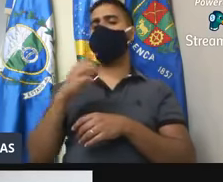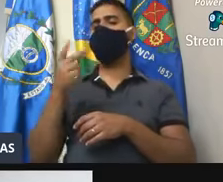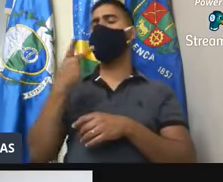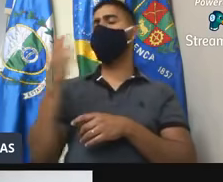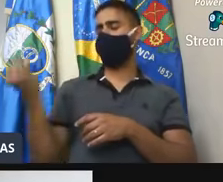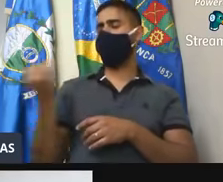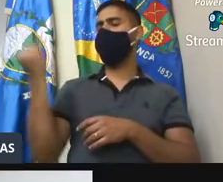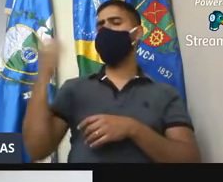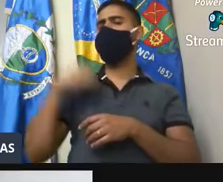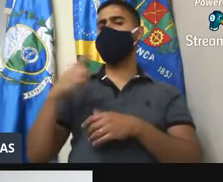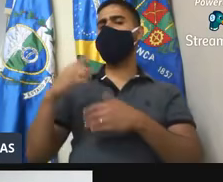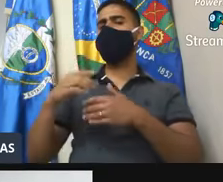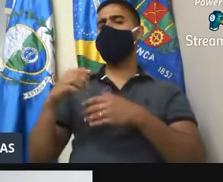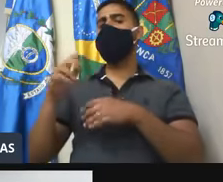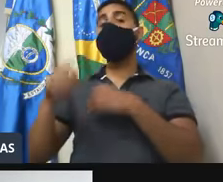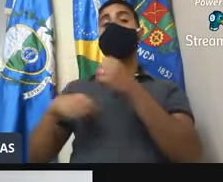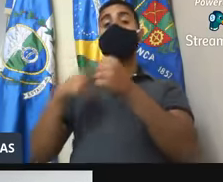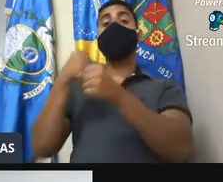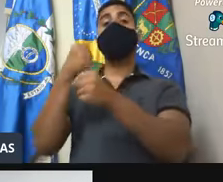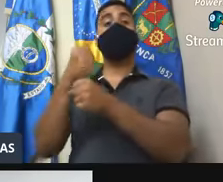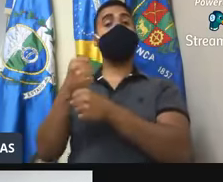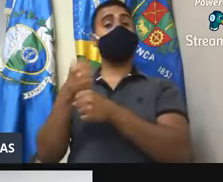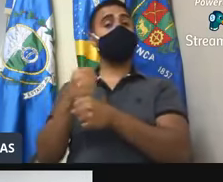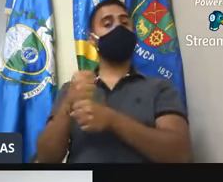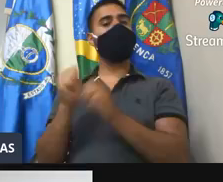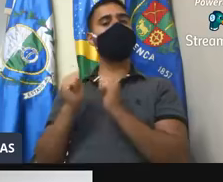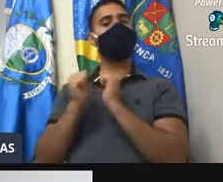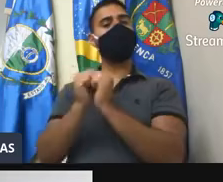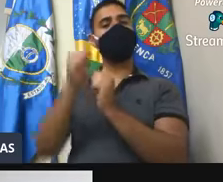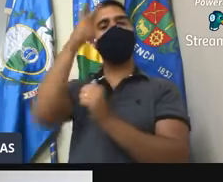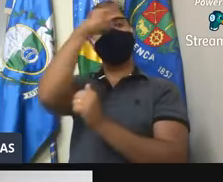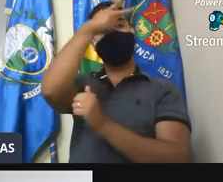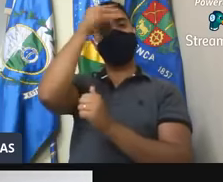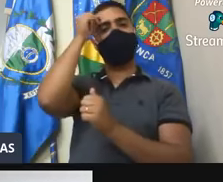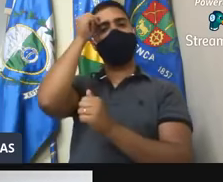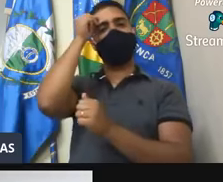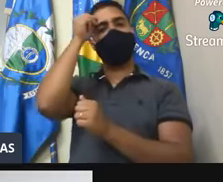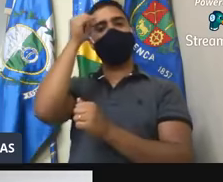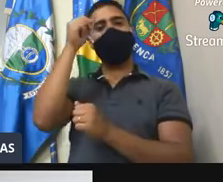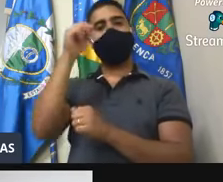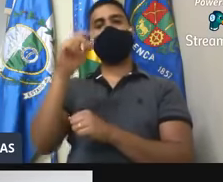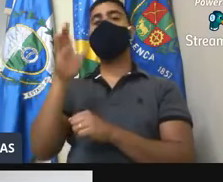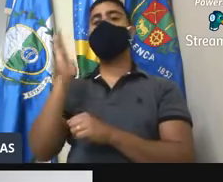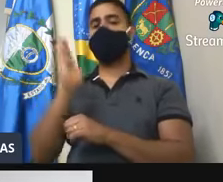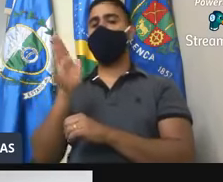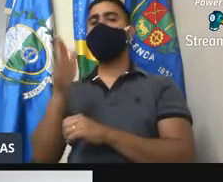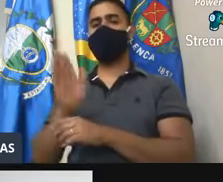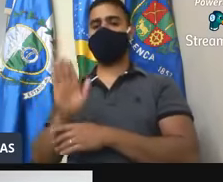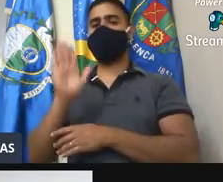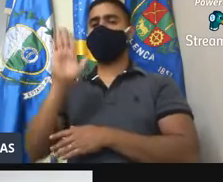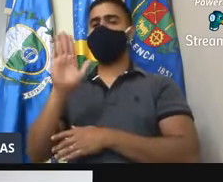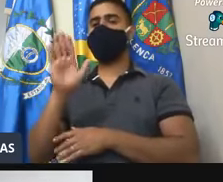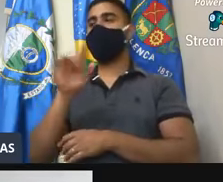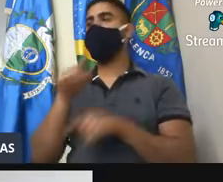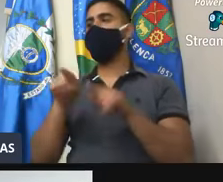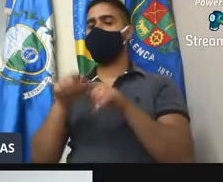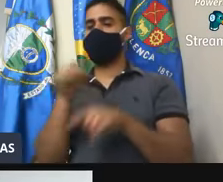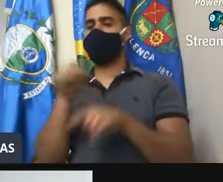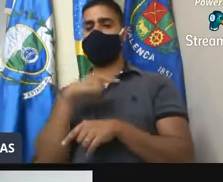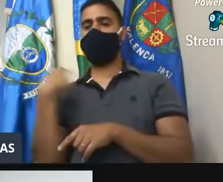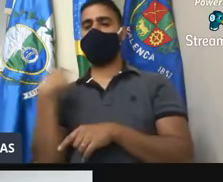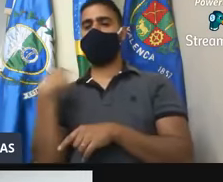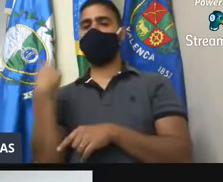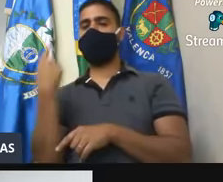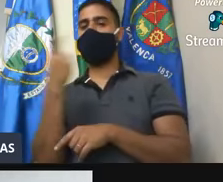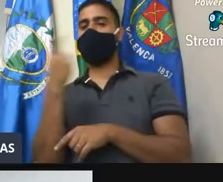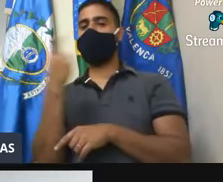primeiro passo, já o ano que vem, junto com o prefeito Fernandinho Graça, já empoçado, nós aqui, se Deus quiser, para que a